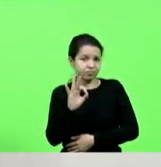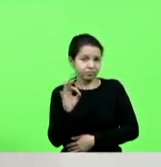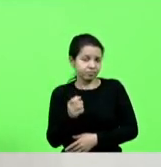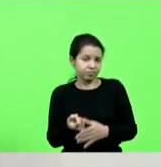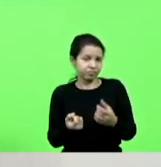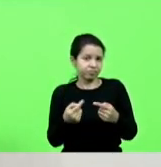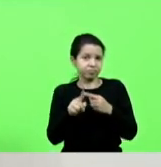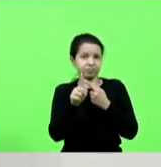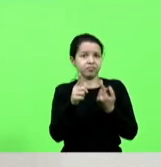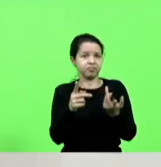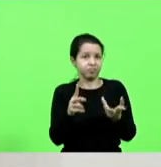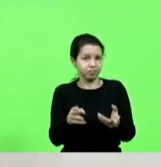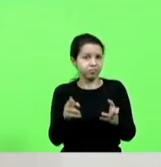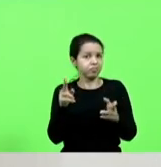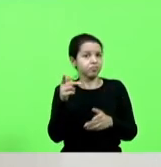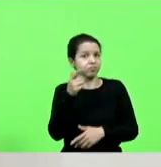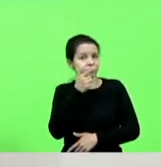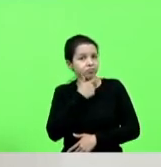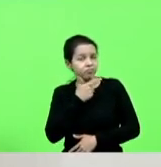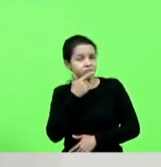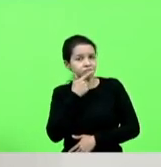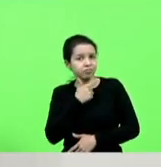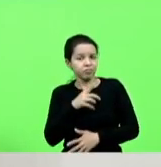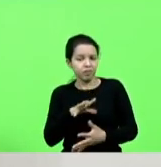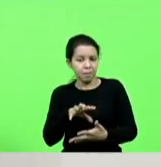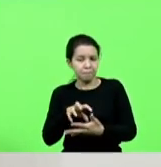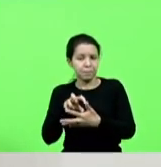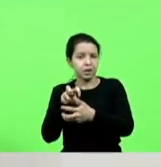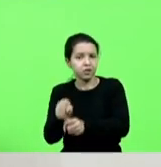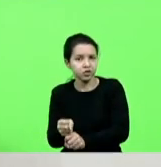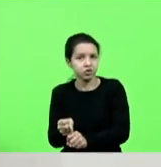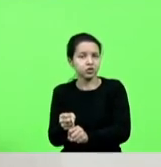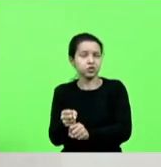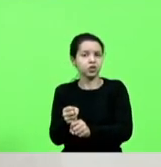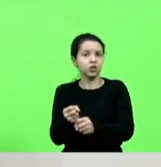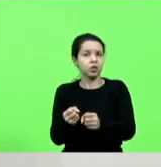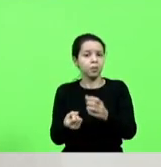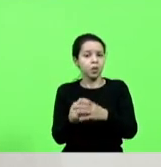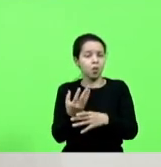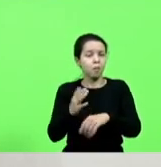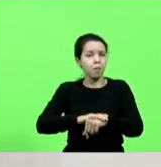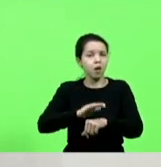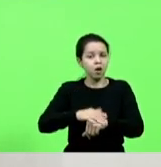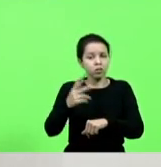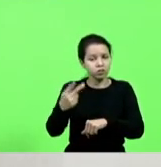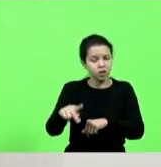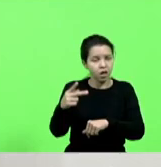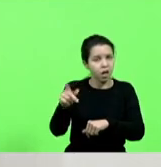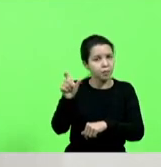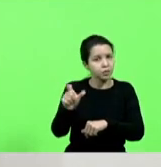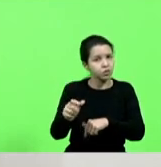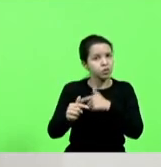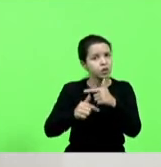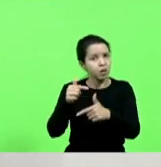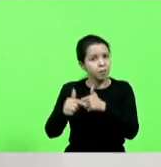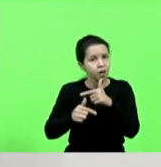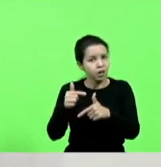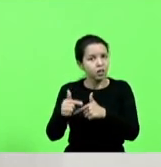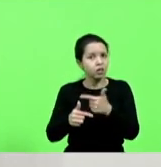essa questão do queijo que é apreendido produzido pela pessoa que está ali sobrevivendo trabalhando